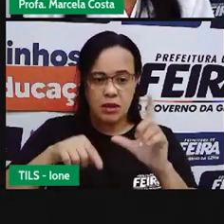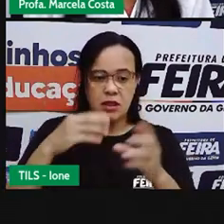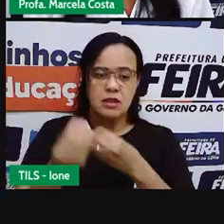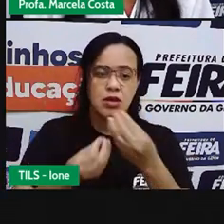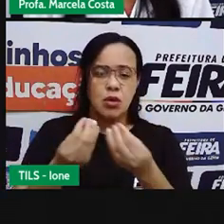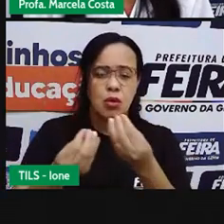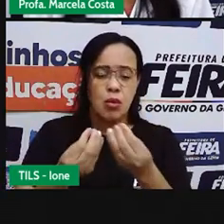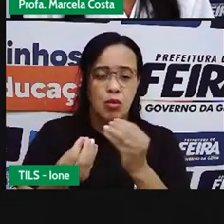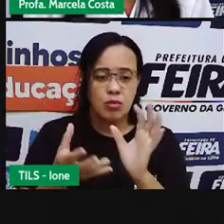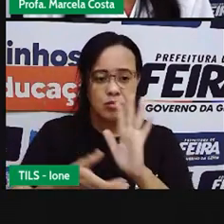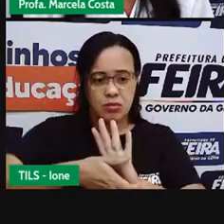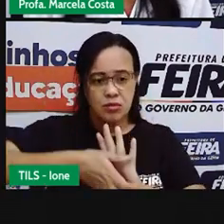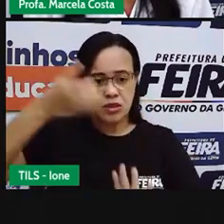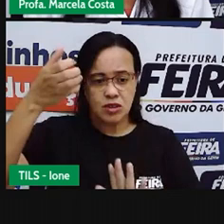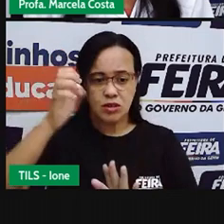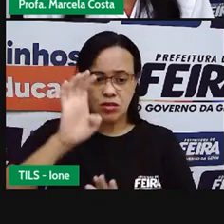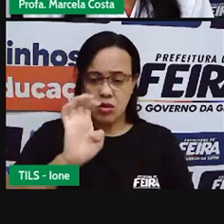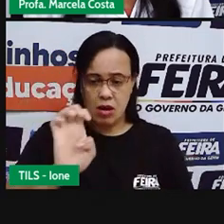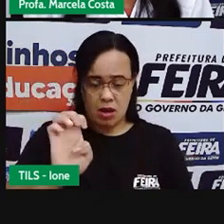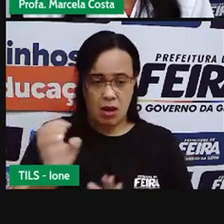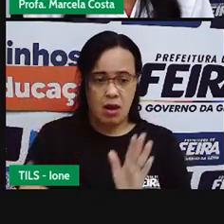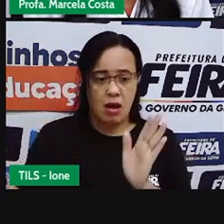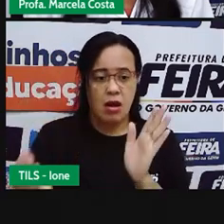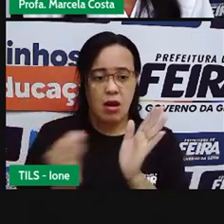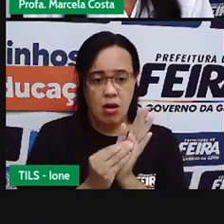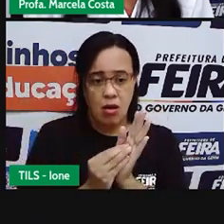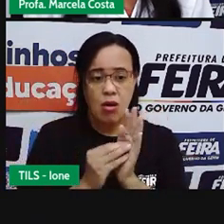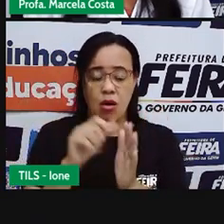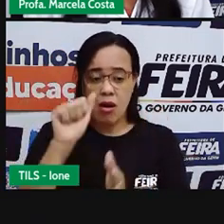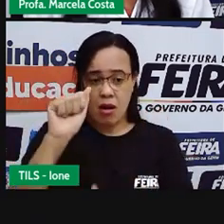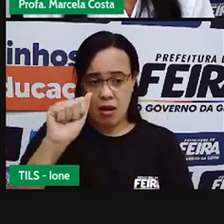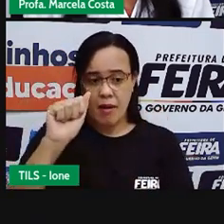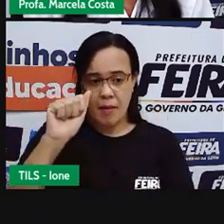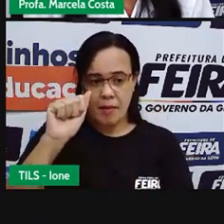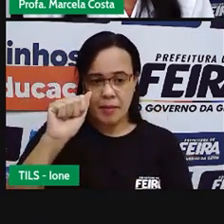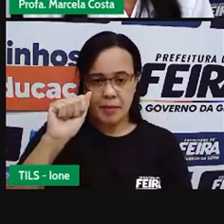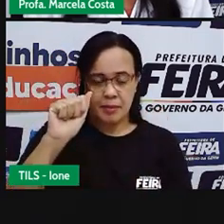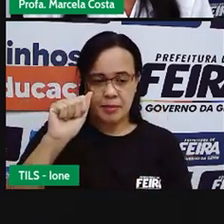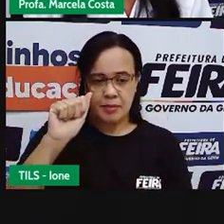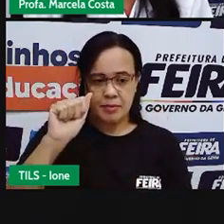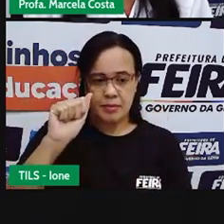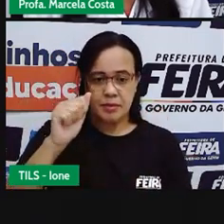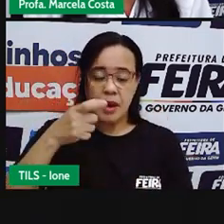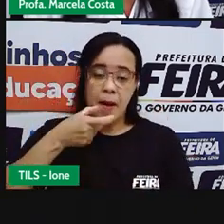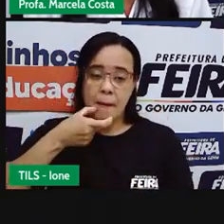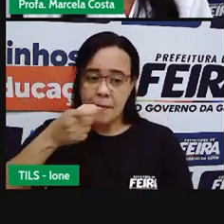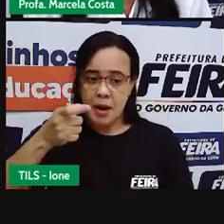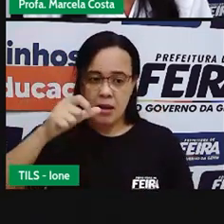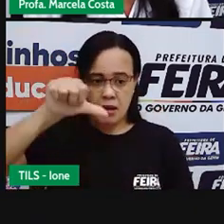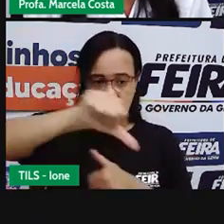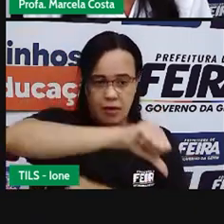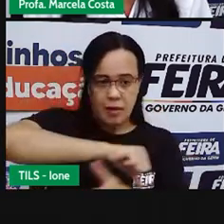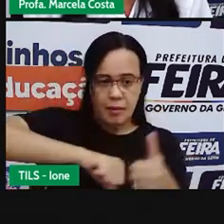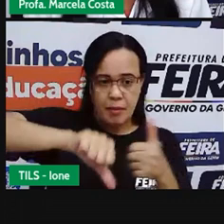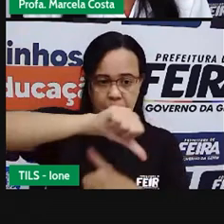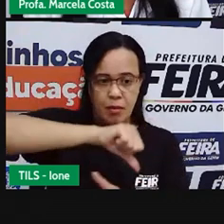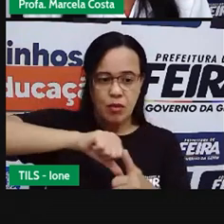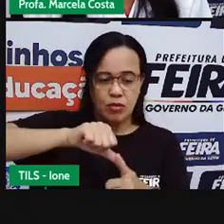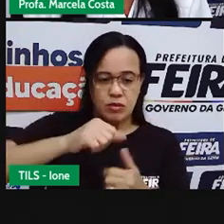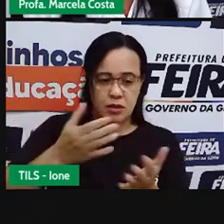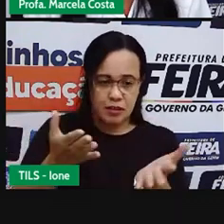tirar a vogal E e colocar a vogal A, que palavra vai formar?